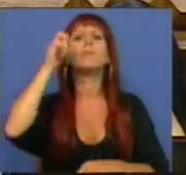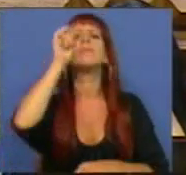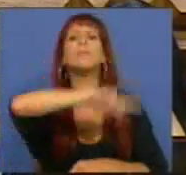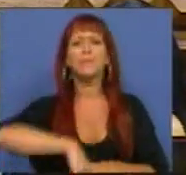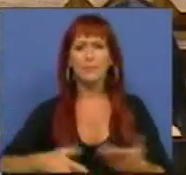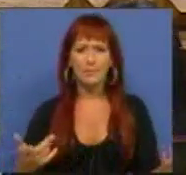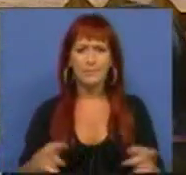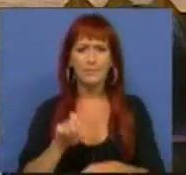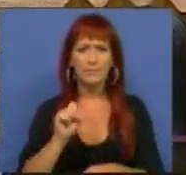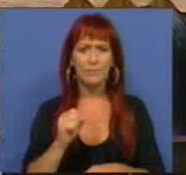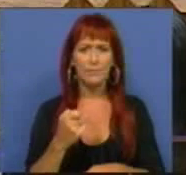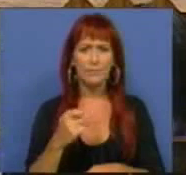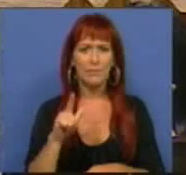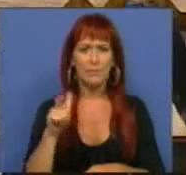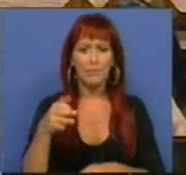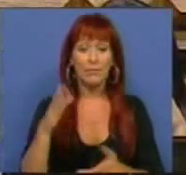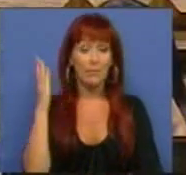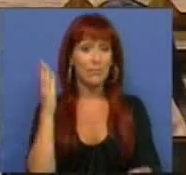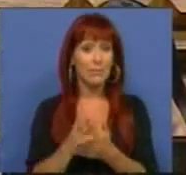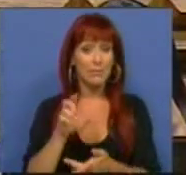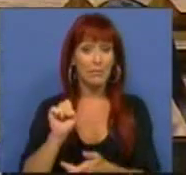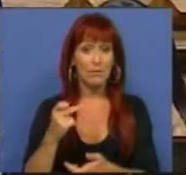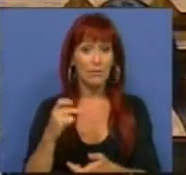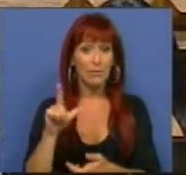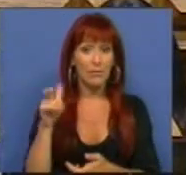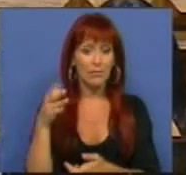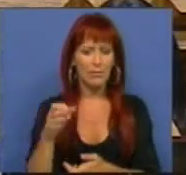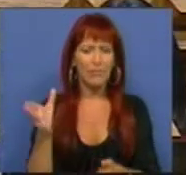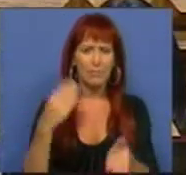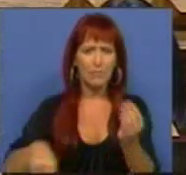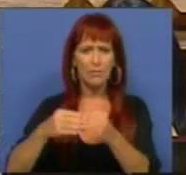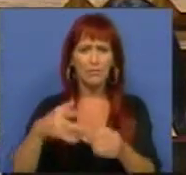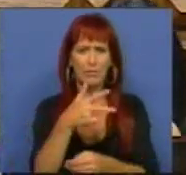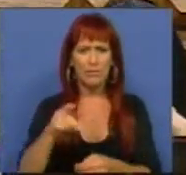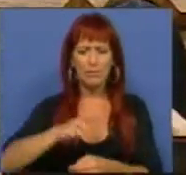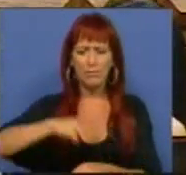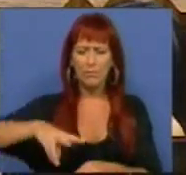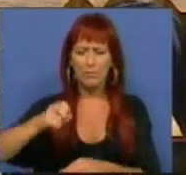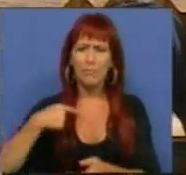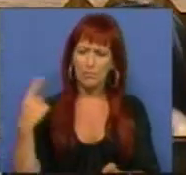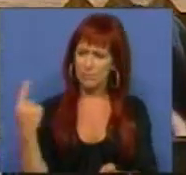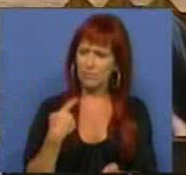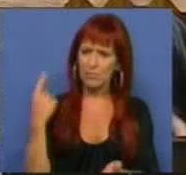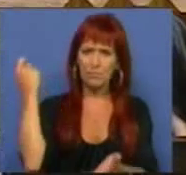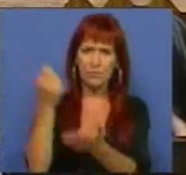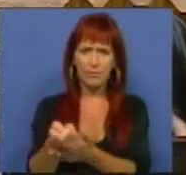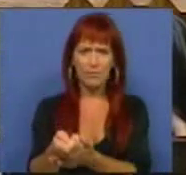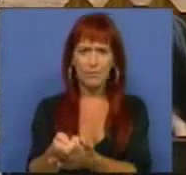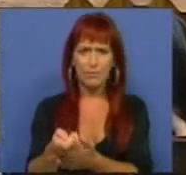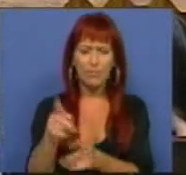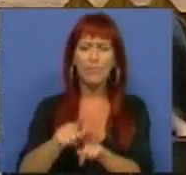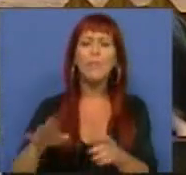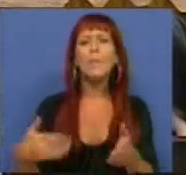-se a quem? A Galp. Apenas e só a Galp. Mais 100 milhões de euros que teremos de pagar para